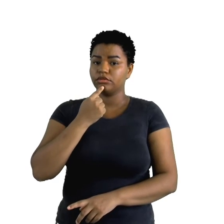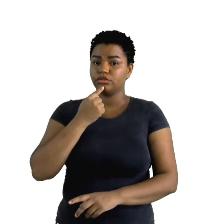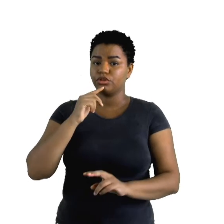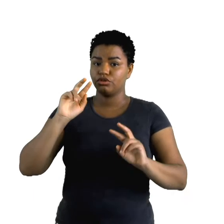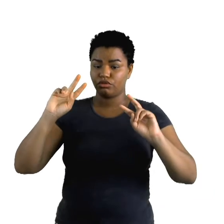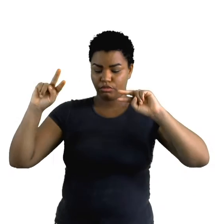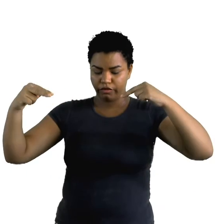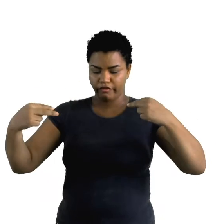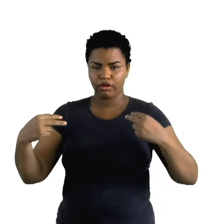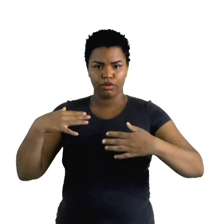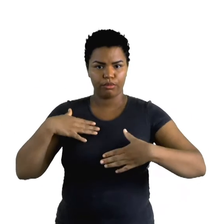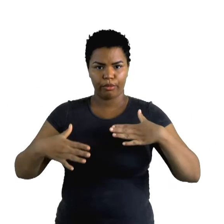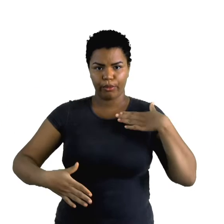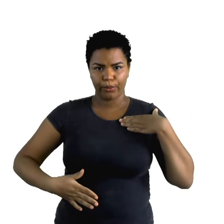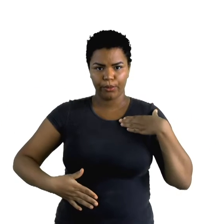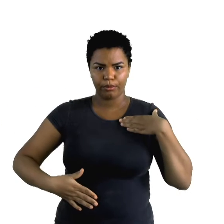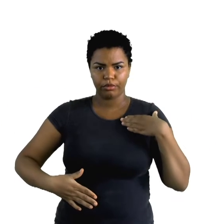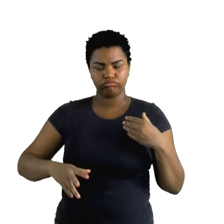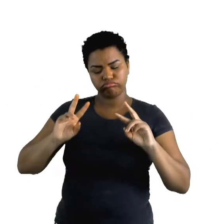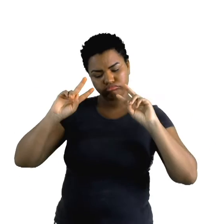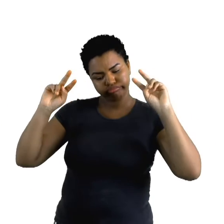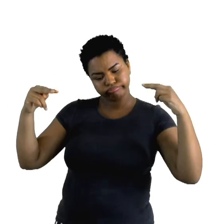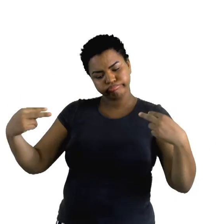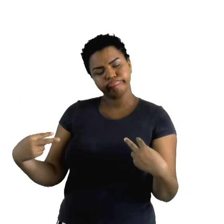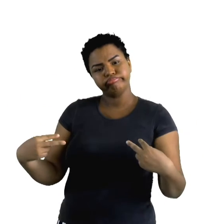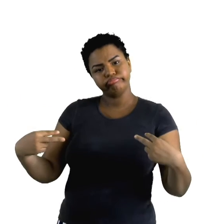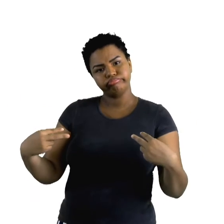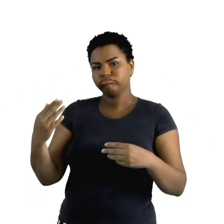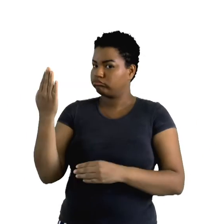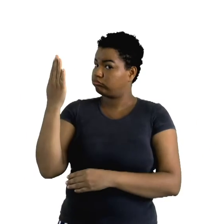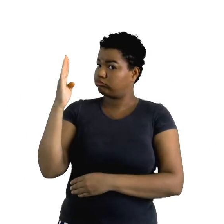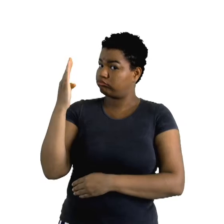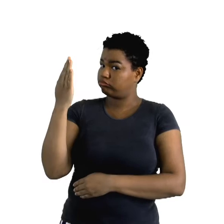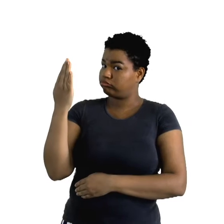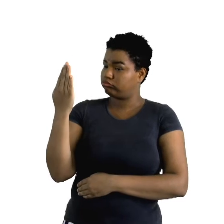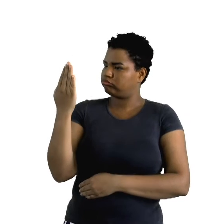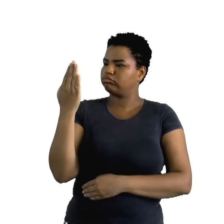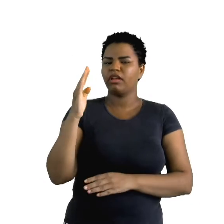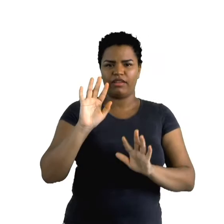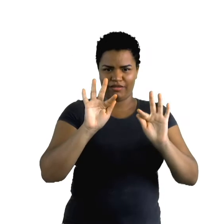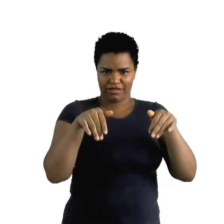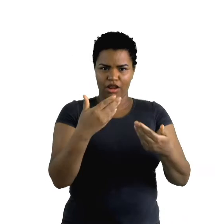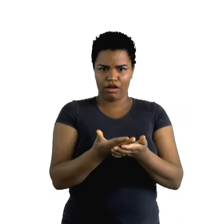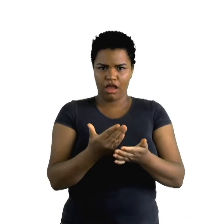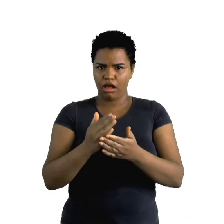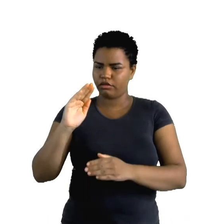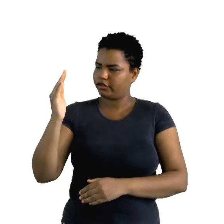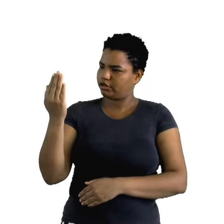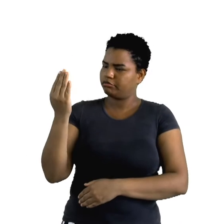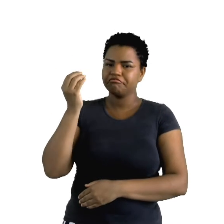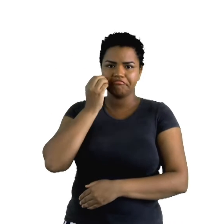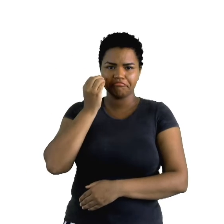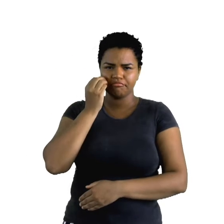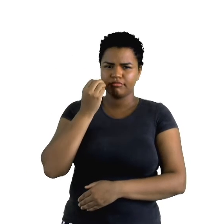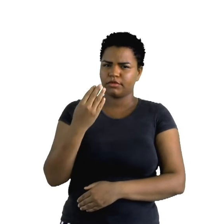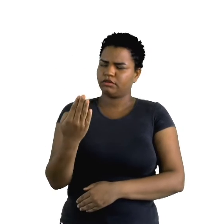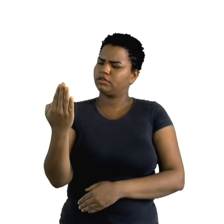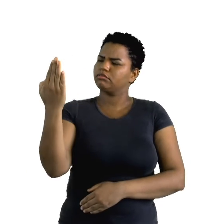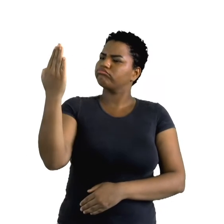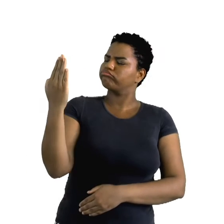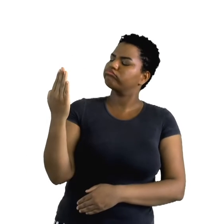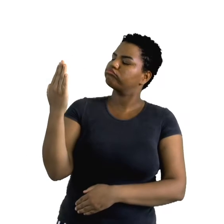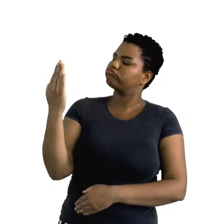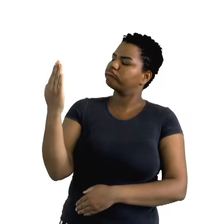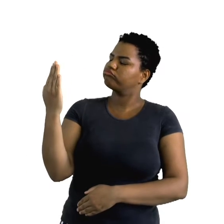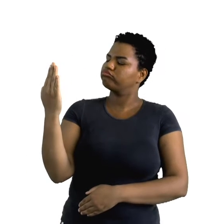corpo. Olhe para você. Vai à frente de um espelho, depois que terminar essa aula, faça lá o teste. Fique paradinho em frente do